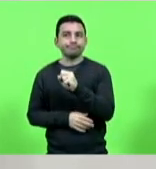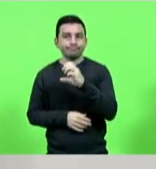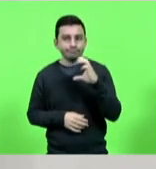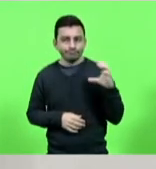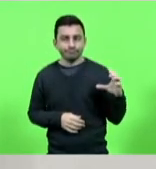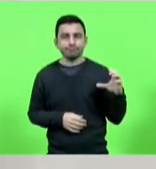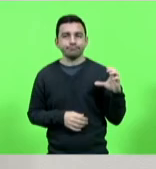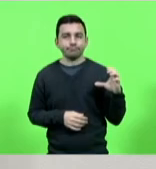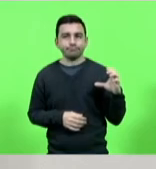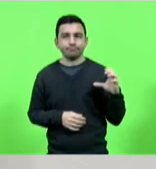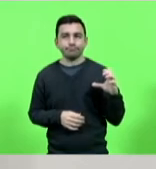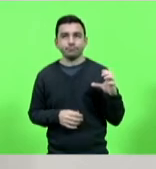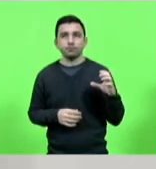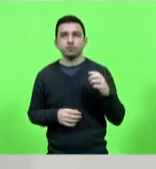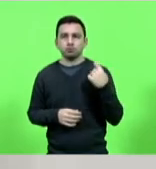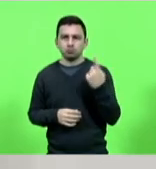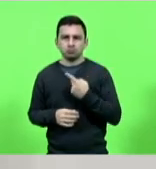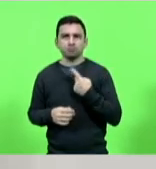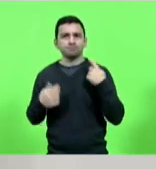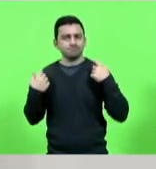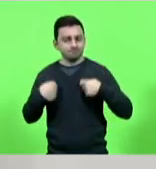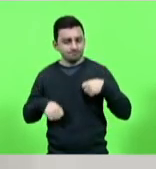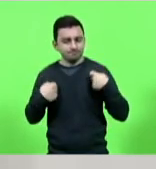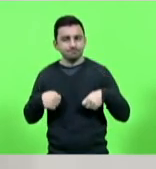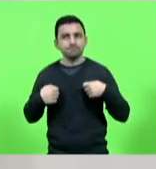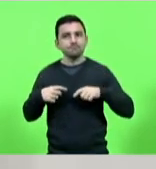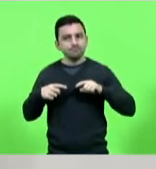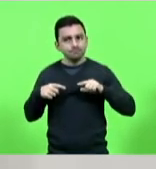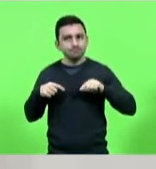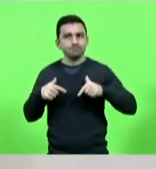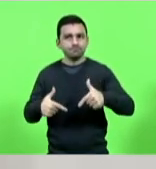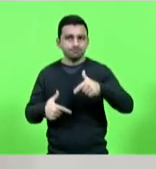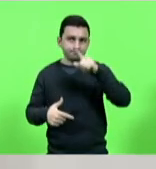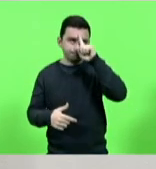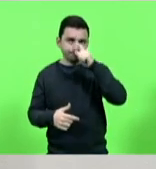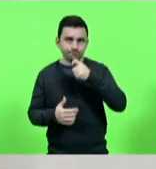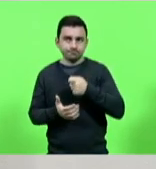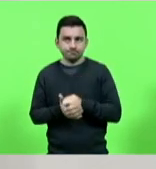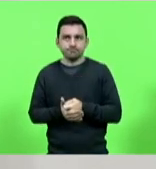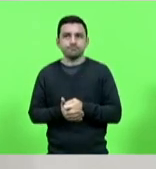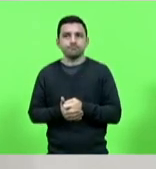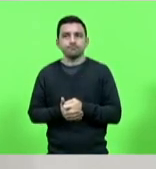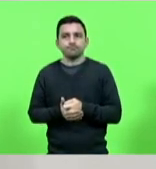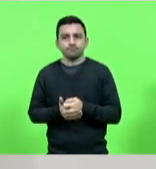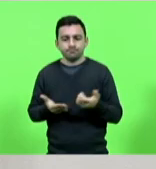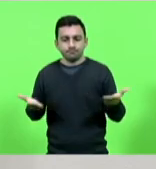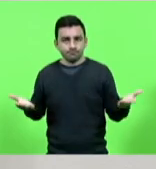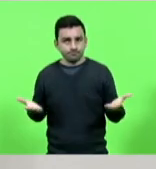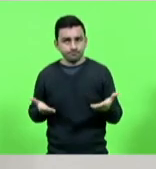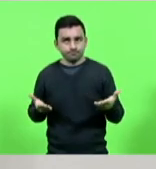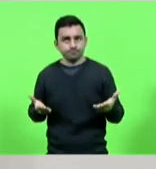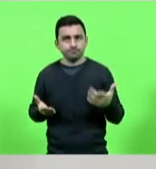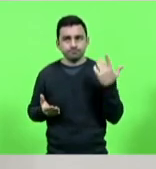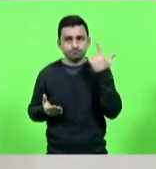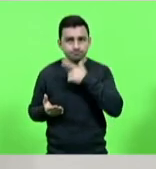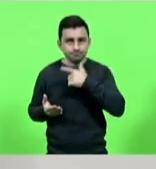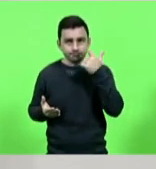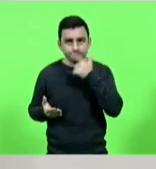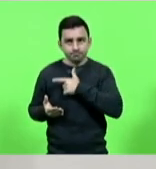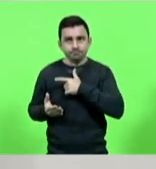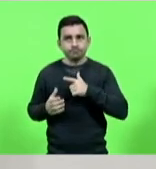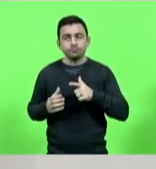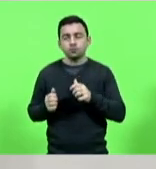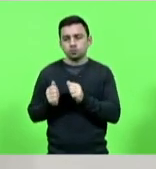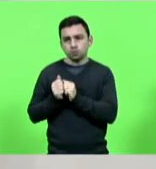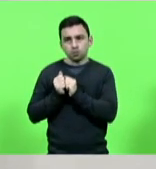certamente cabe a nós darmos essa... tomarmos essa... digo melhor, tomarmos essa iniciativa de levarmos junto a nossa